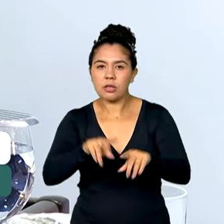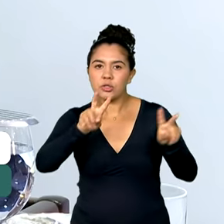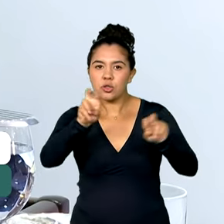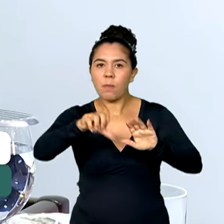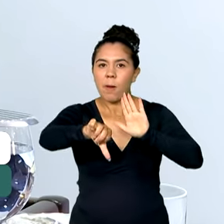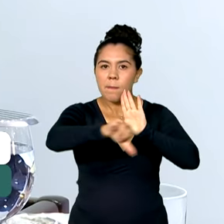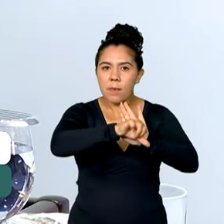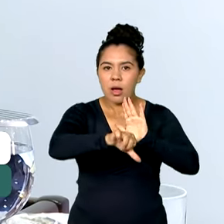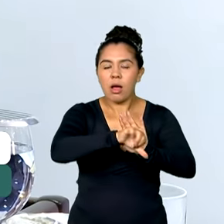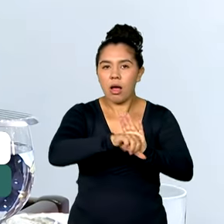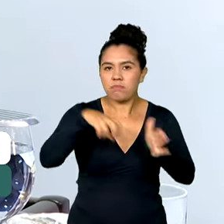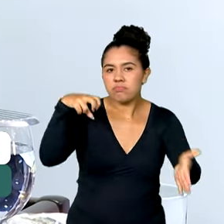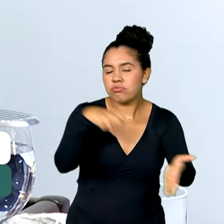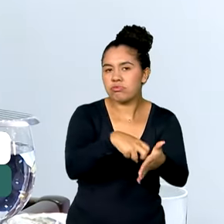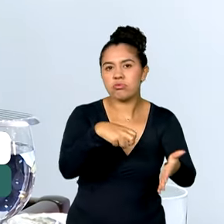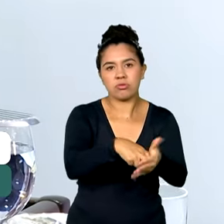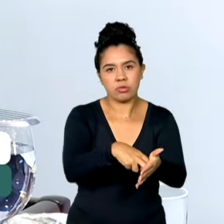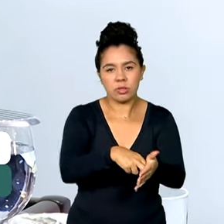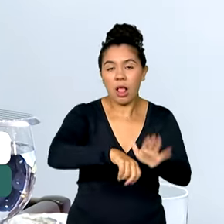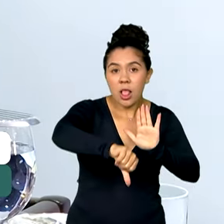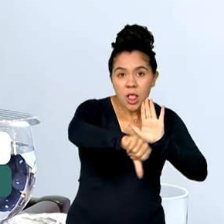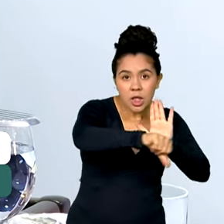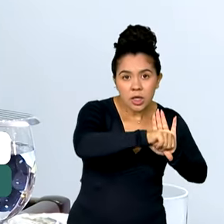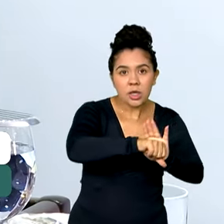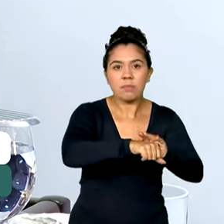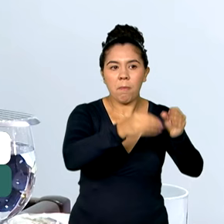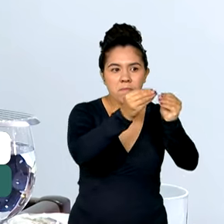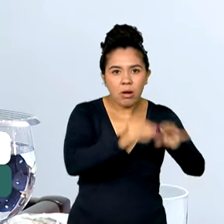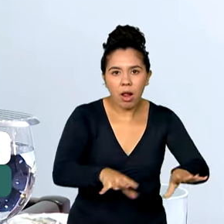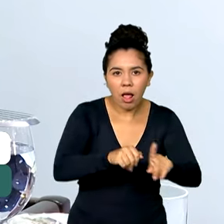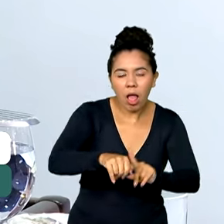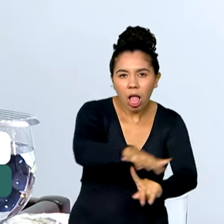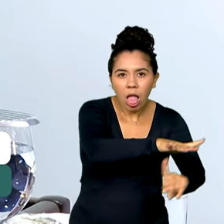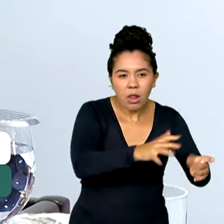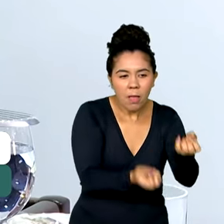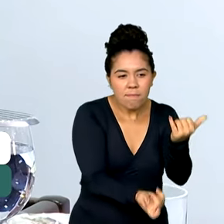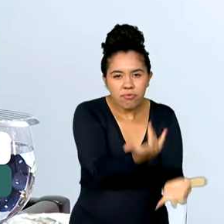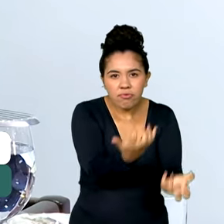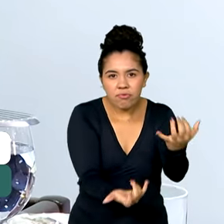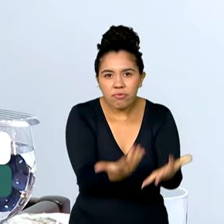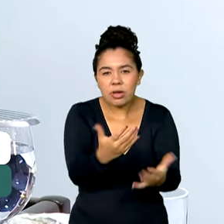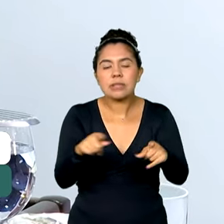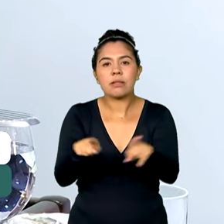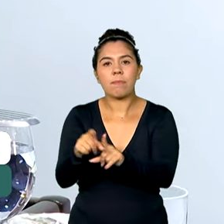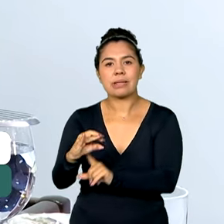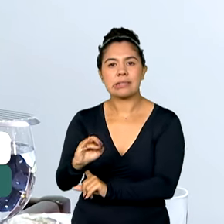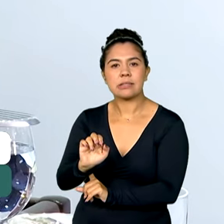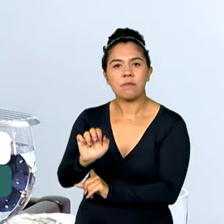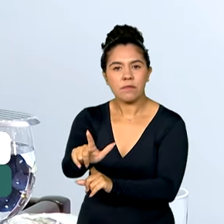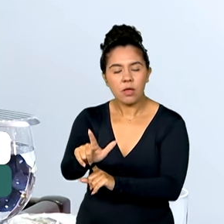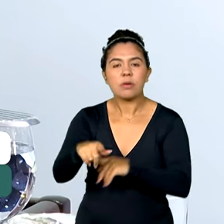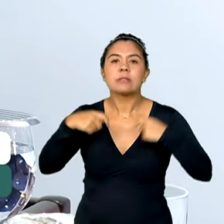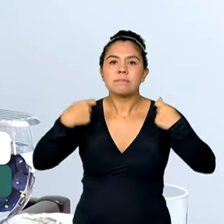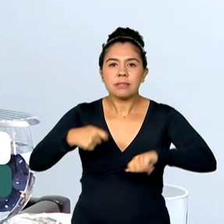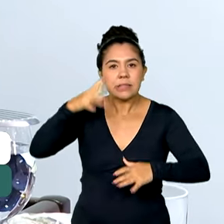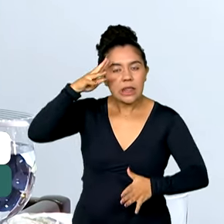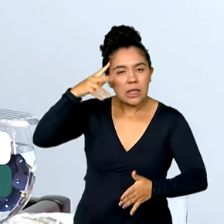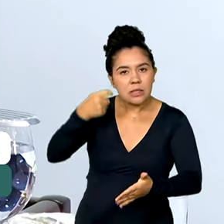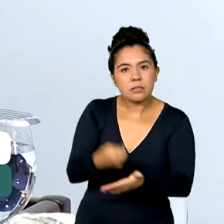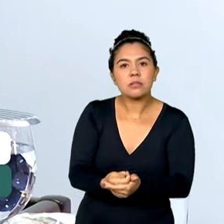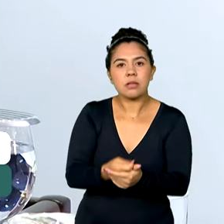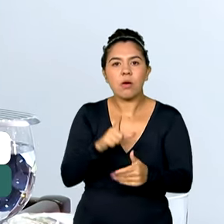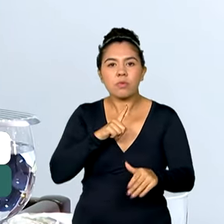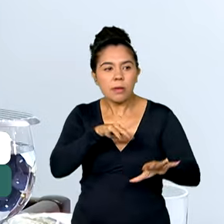infrações ambientais, tanto criminais quanto cíveis, inclusive questões que envolvam medidas cautelares, como